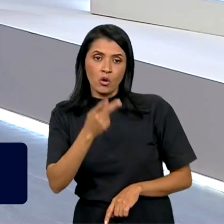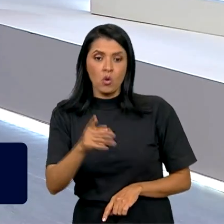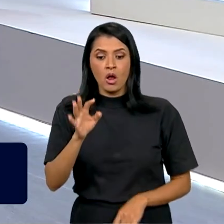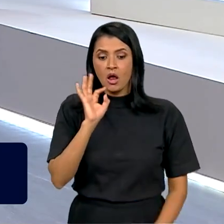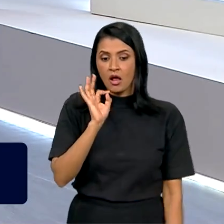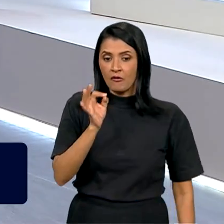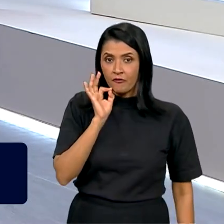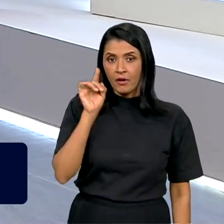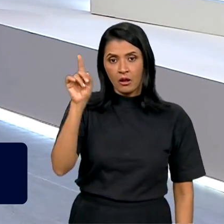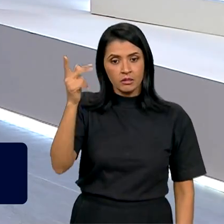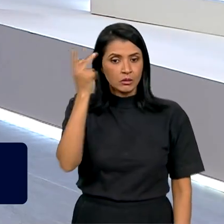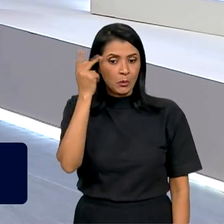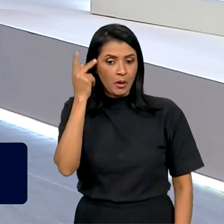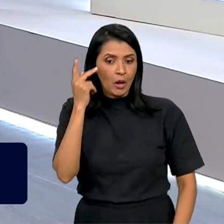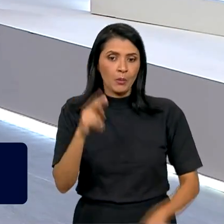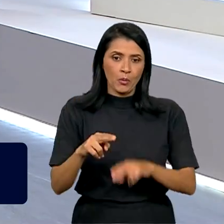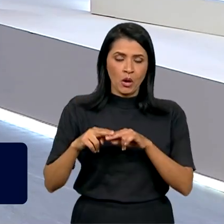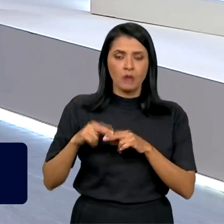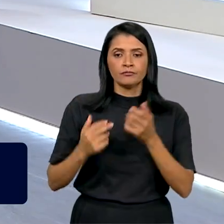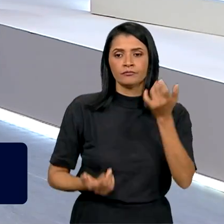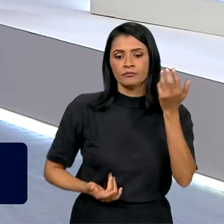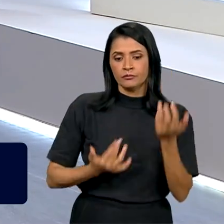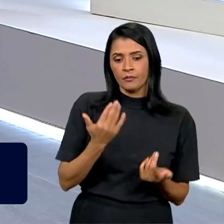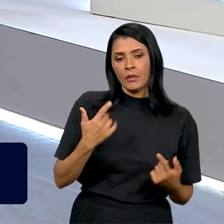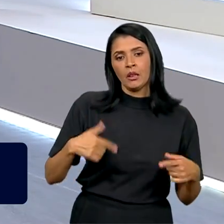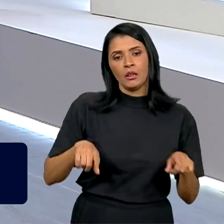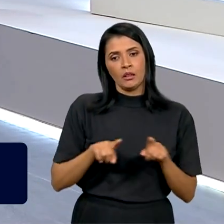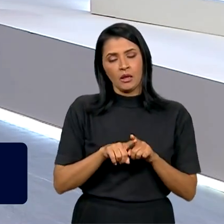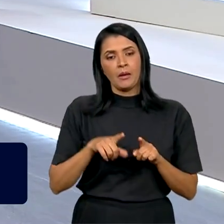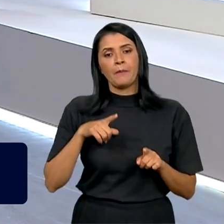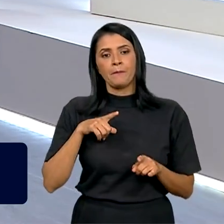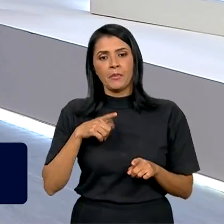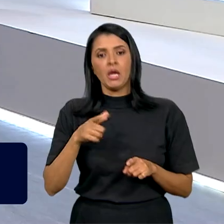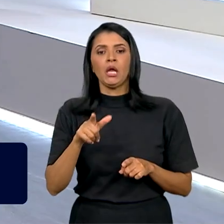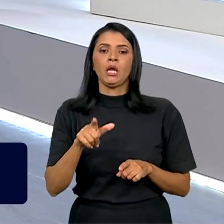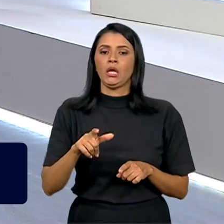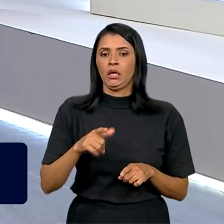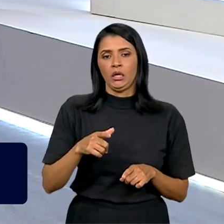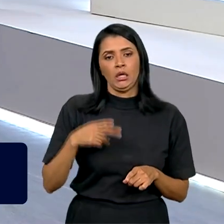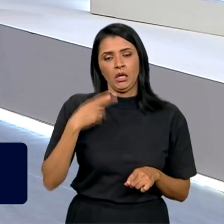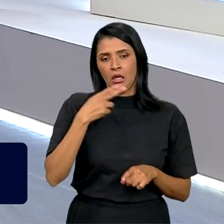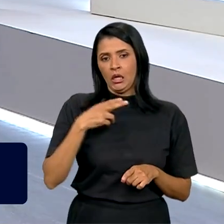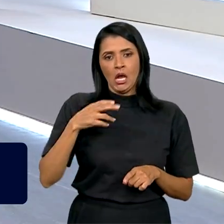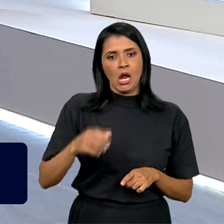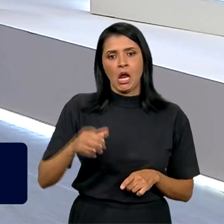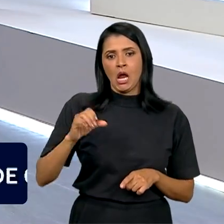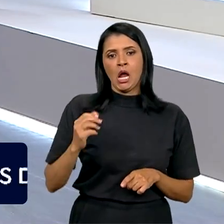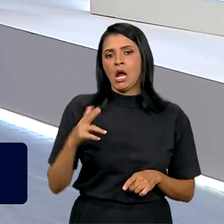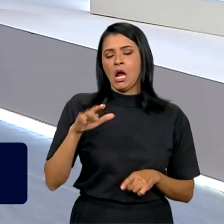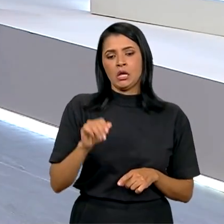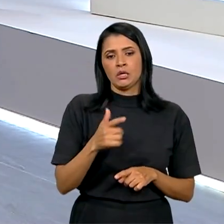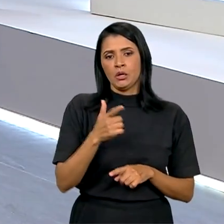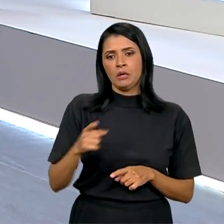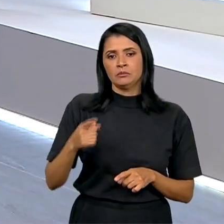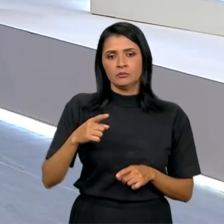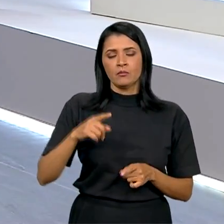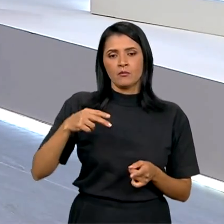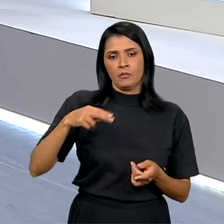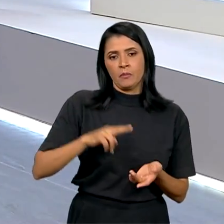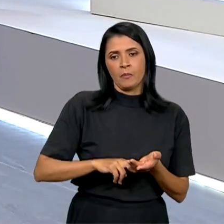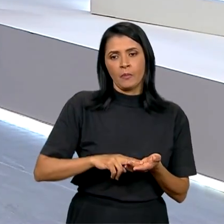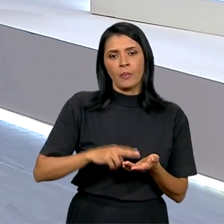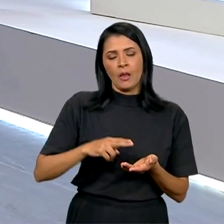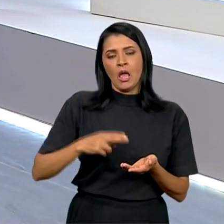tempos no interior de São Paulo, por causa de queimadas e também de cana, mas isso de plantações atuais. A gente não sabe que desdobramento isso vai ter